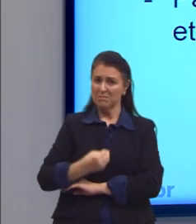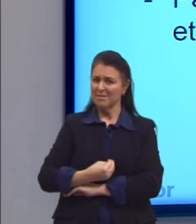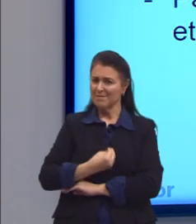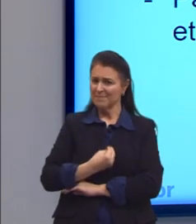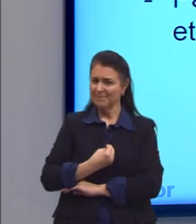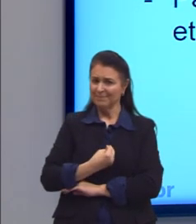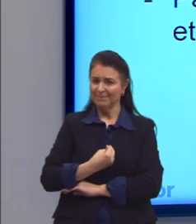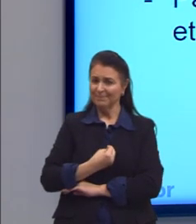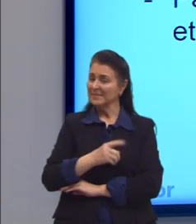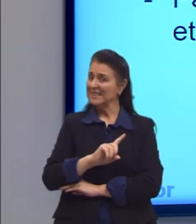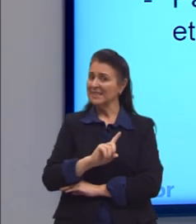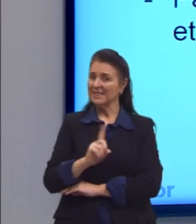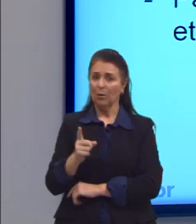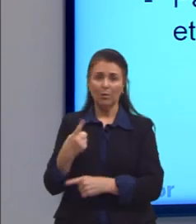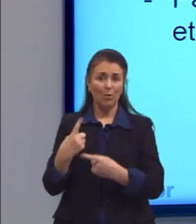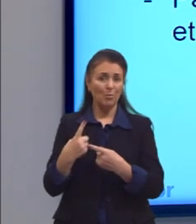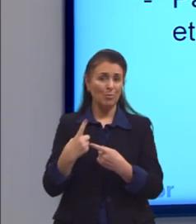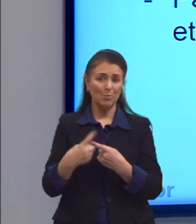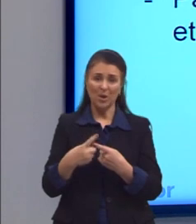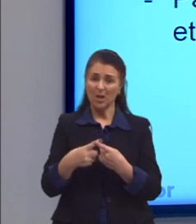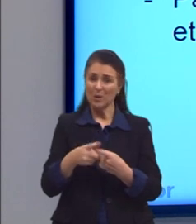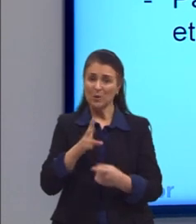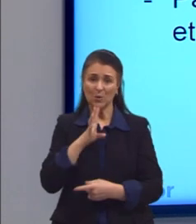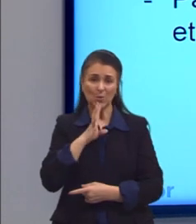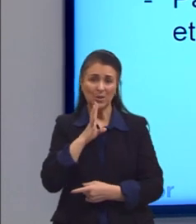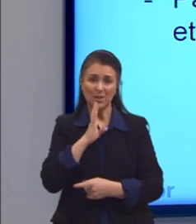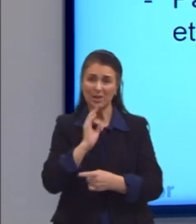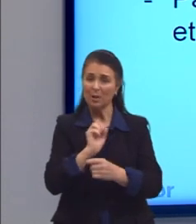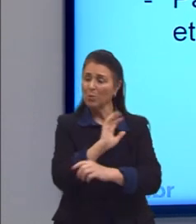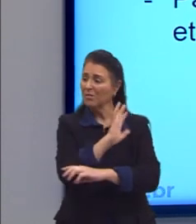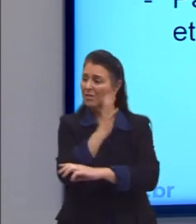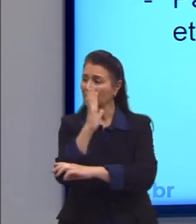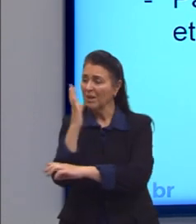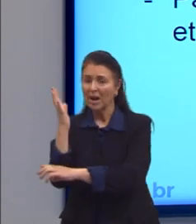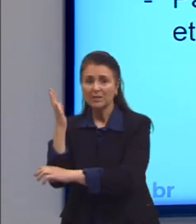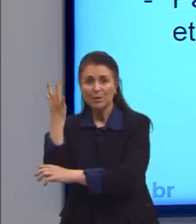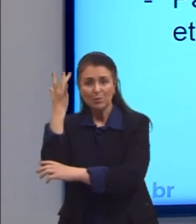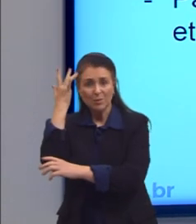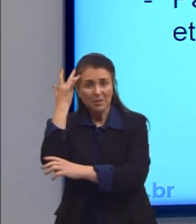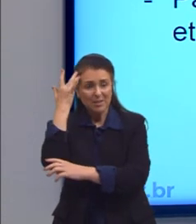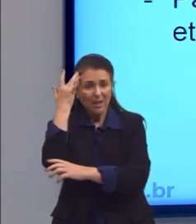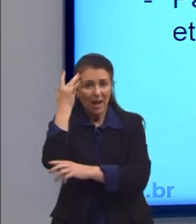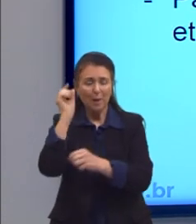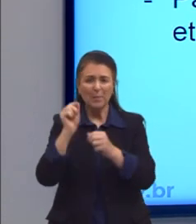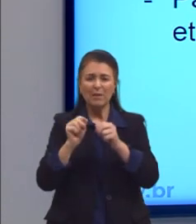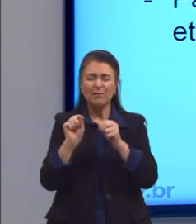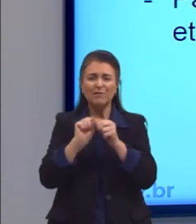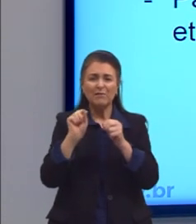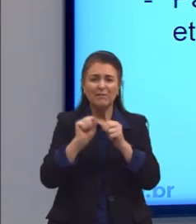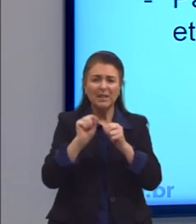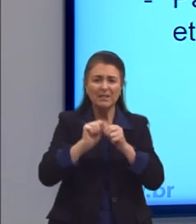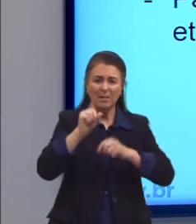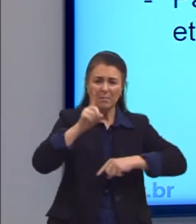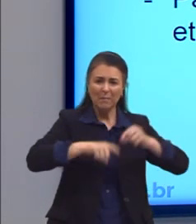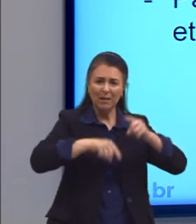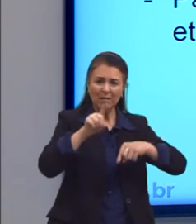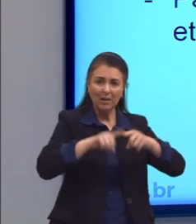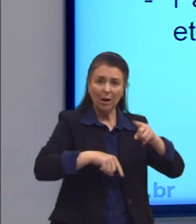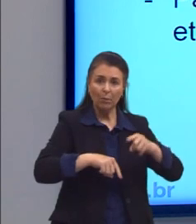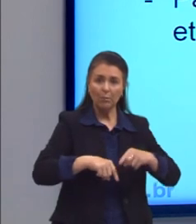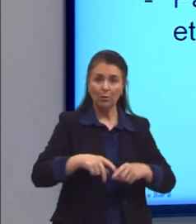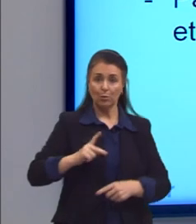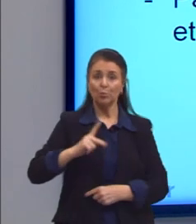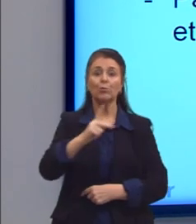Não, né? A gente não ia conhecer as plantas, a gente não ia saber produzir ferramentas para nos ajudar. E os povos indígenas